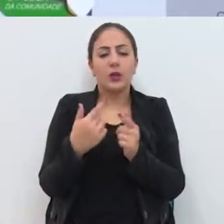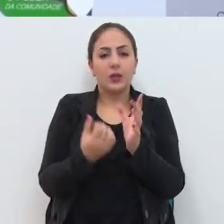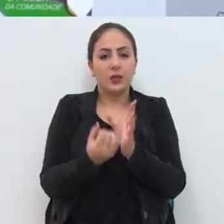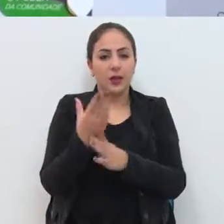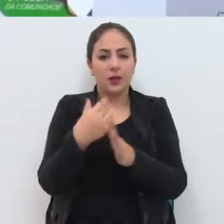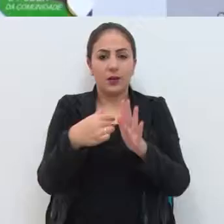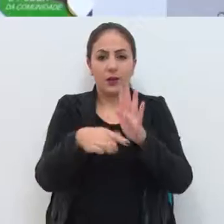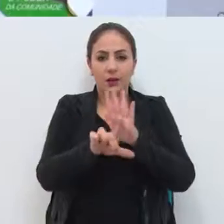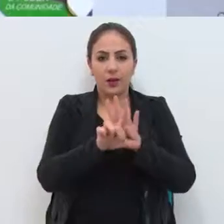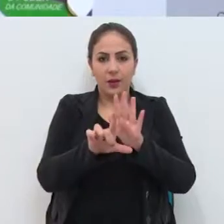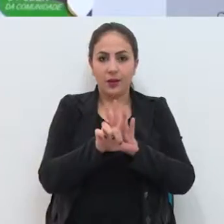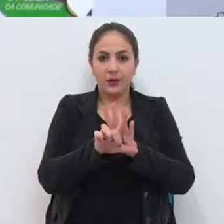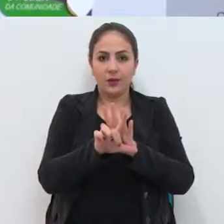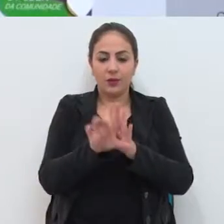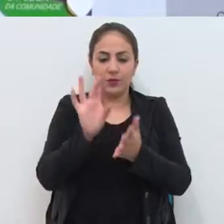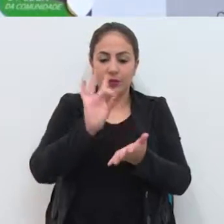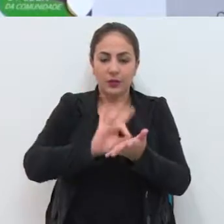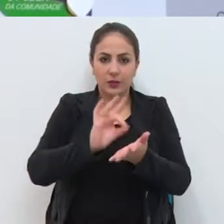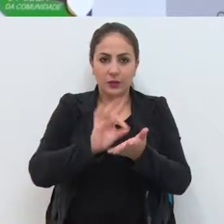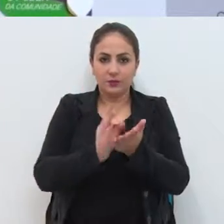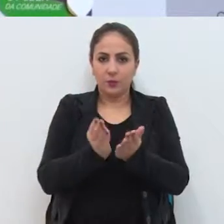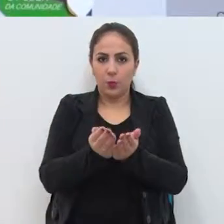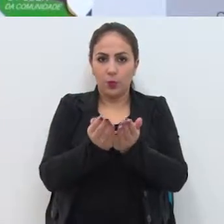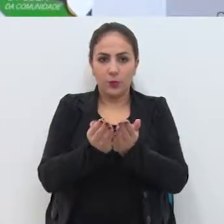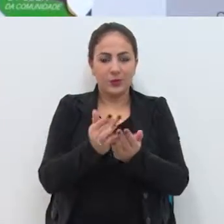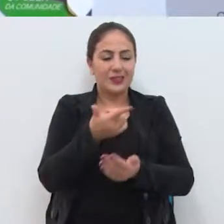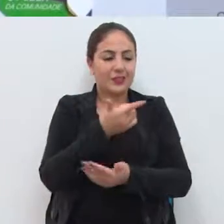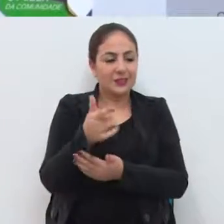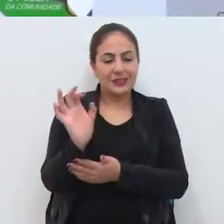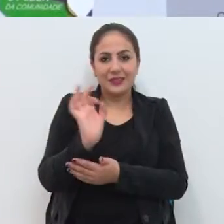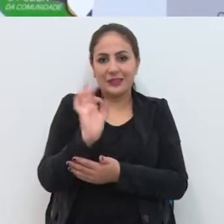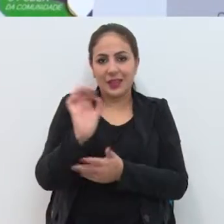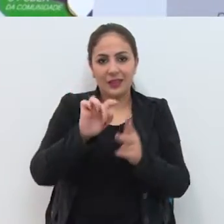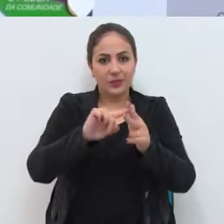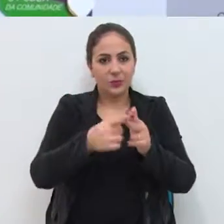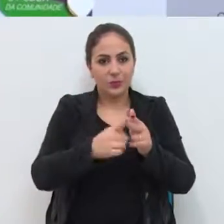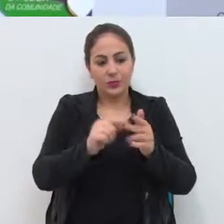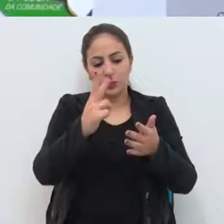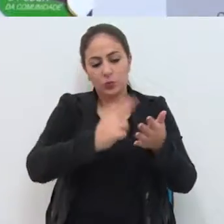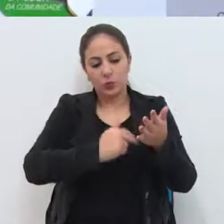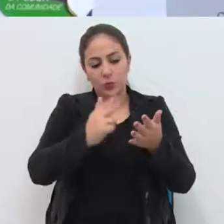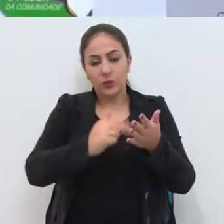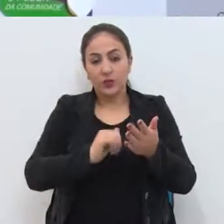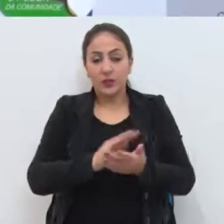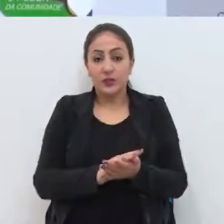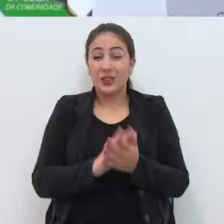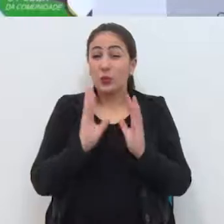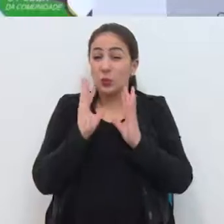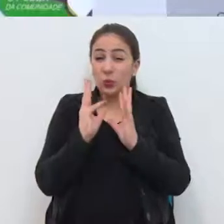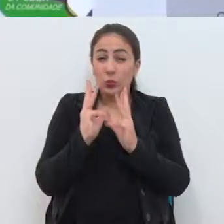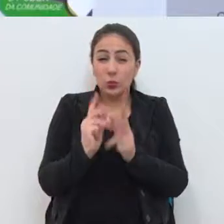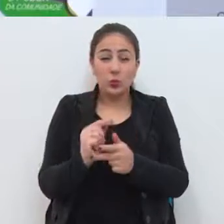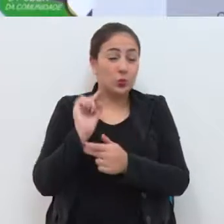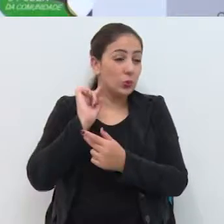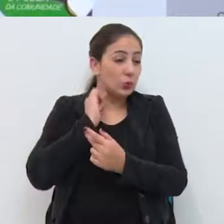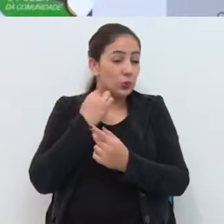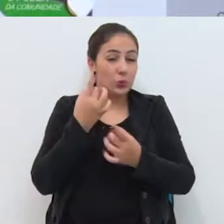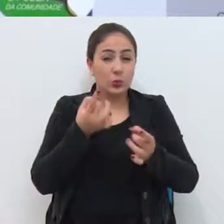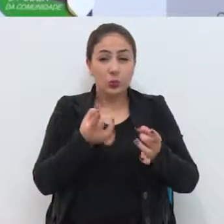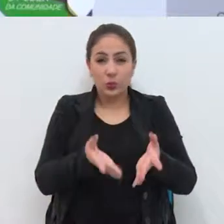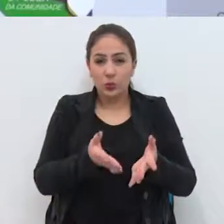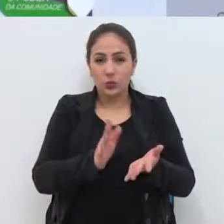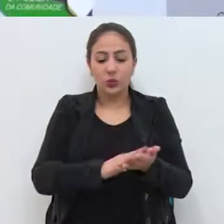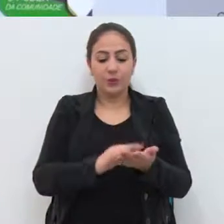a lei que instituiu o monumento. Nunca houve uma manutenção. A Caravela está totalmente deteriorada, suja,